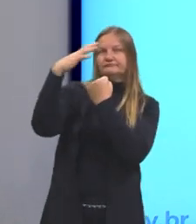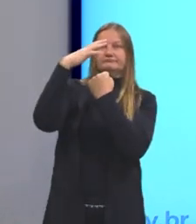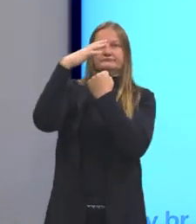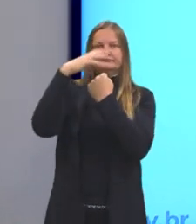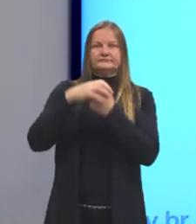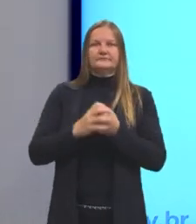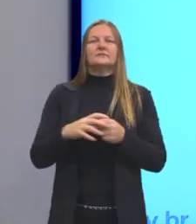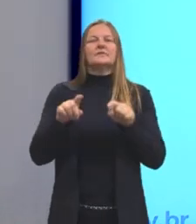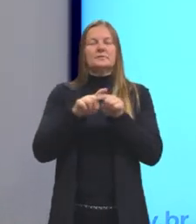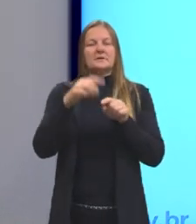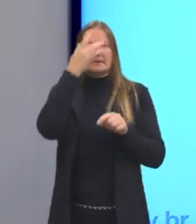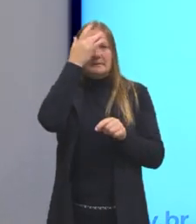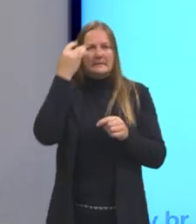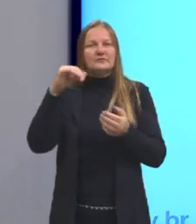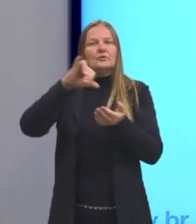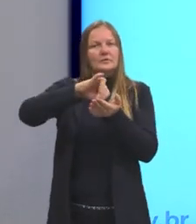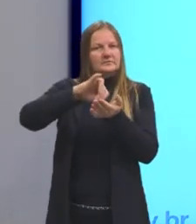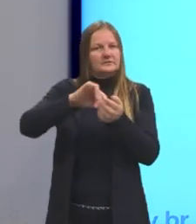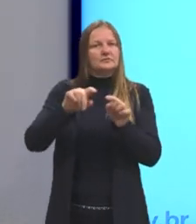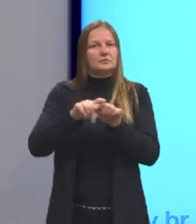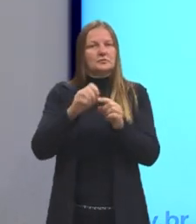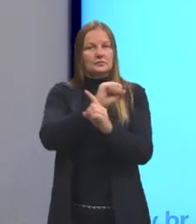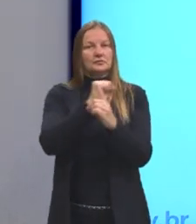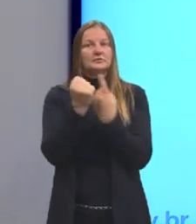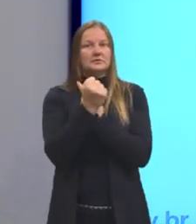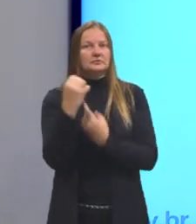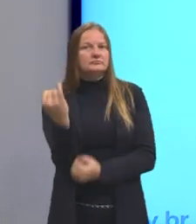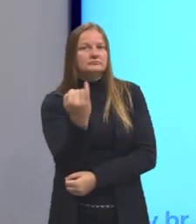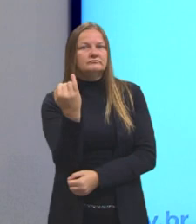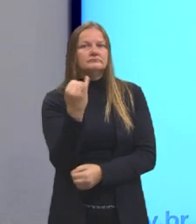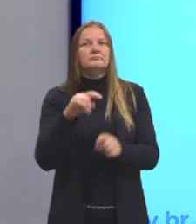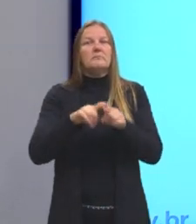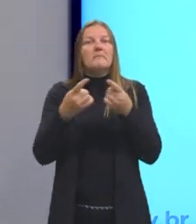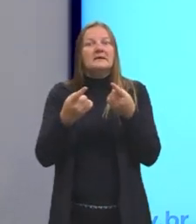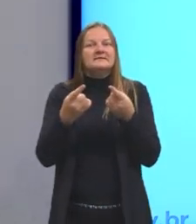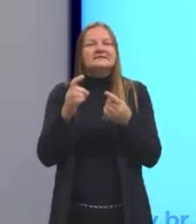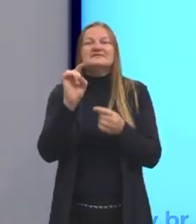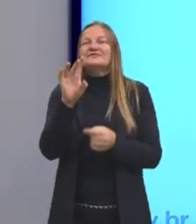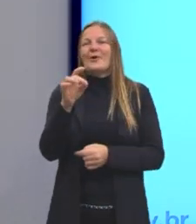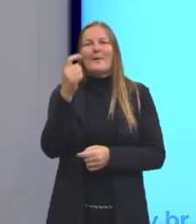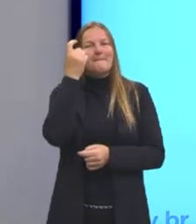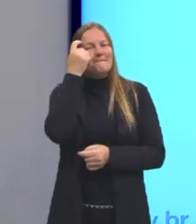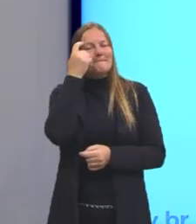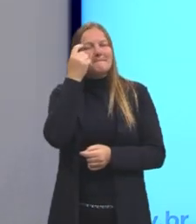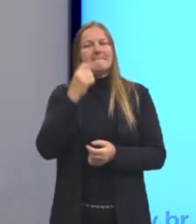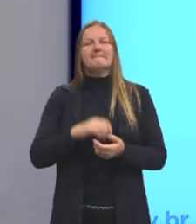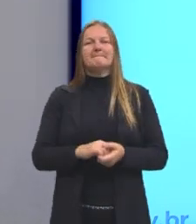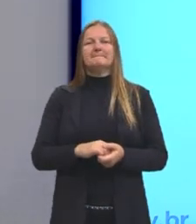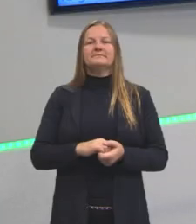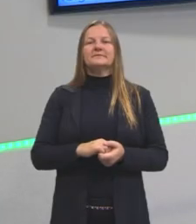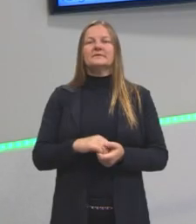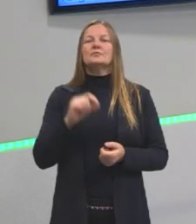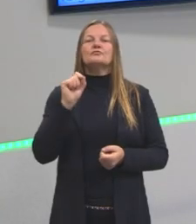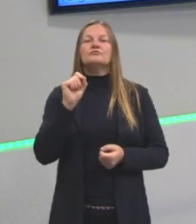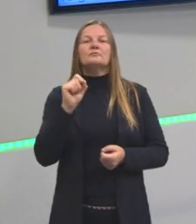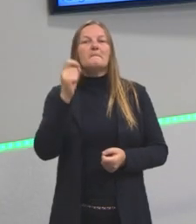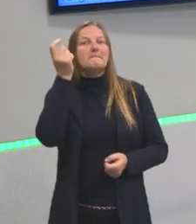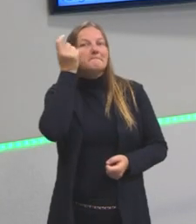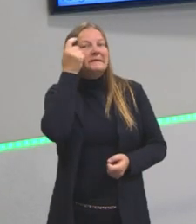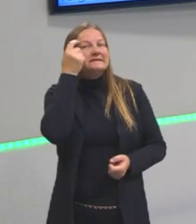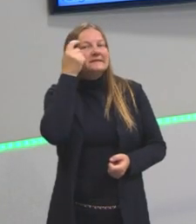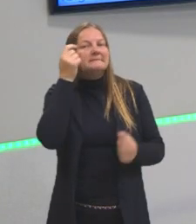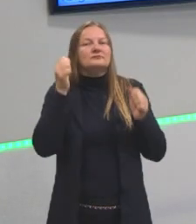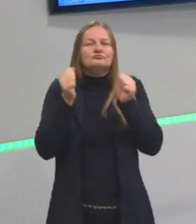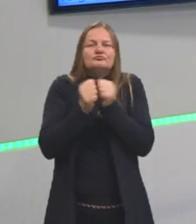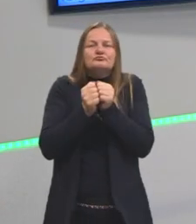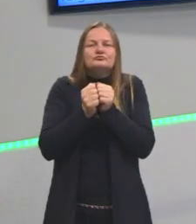continua sendo o homem dentro dessa sociedade mais importante. Mas não basta apenas ser homem, nós temos que ter o quê? Pensamento.